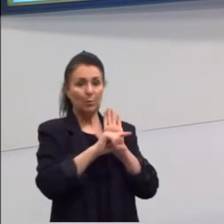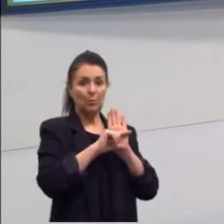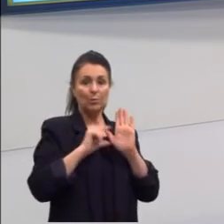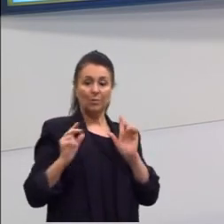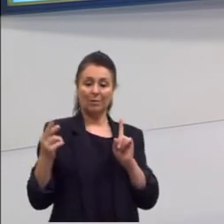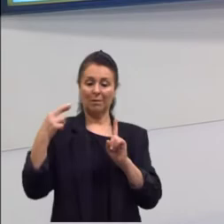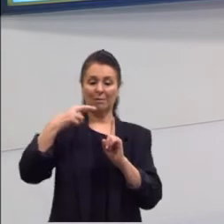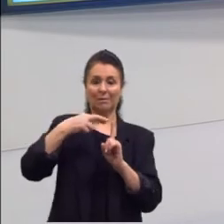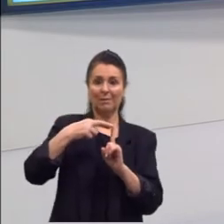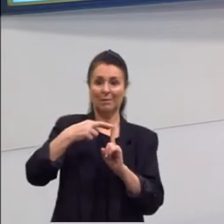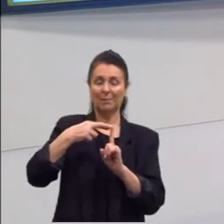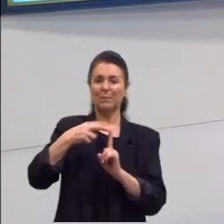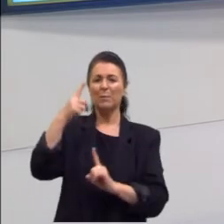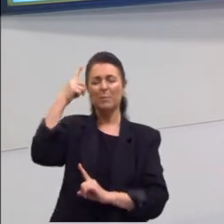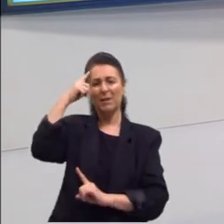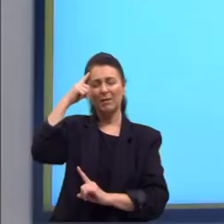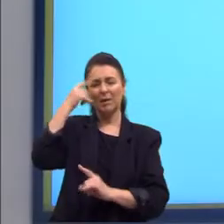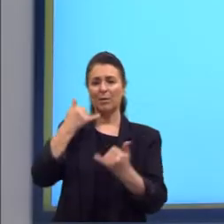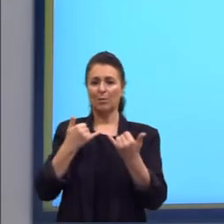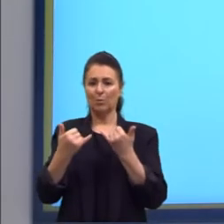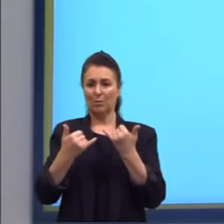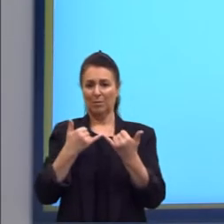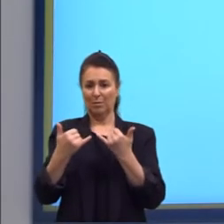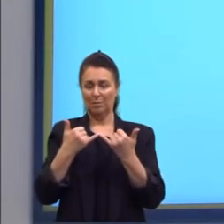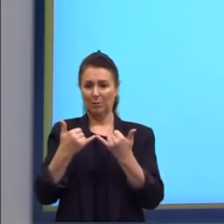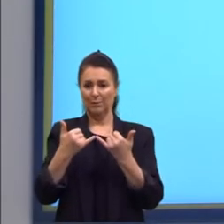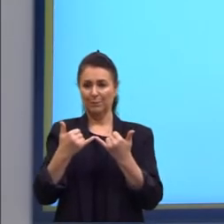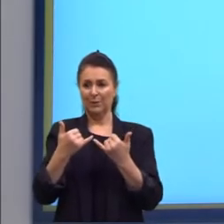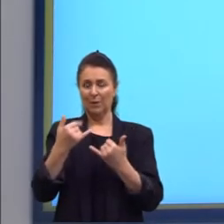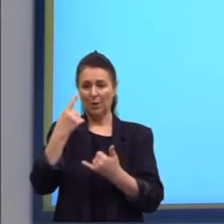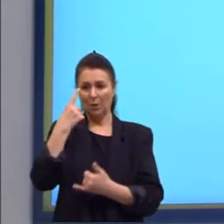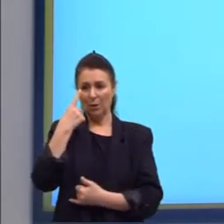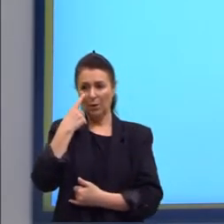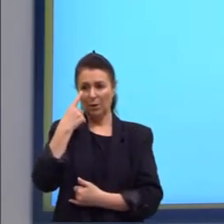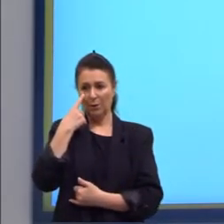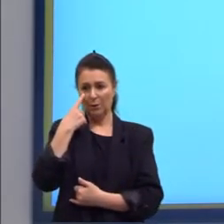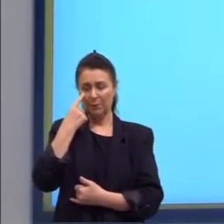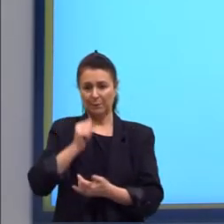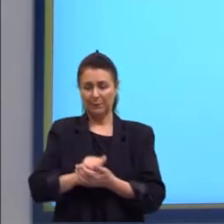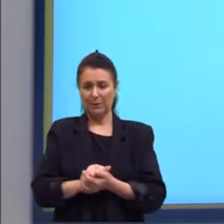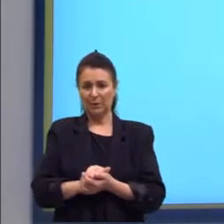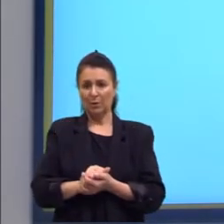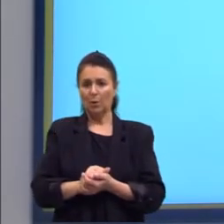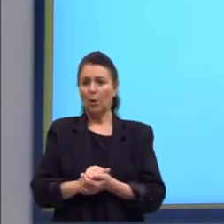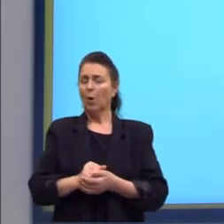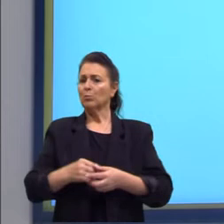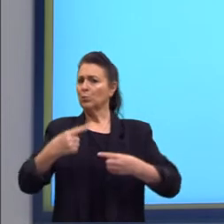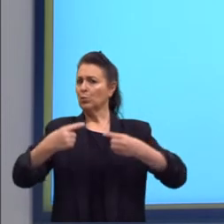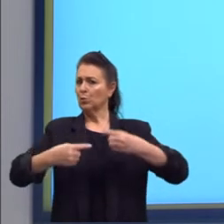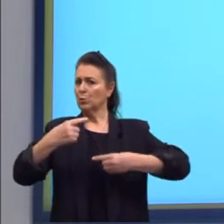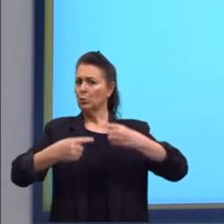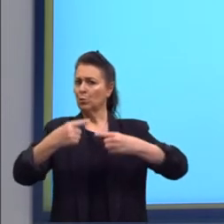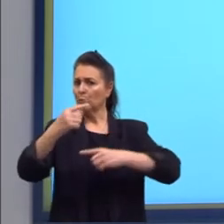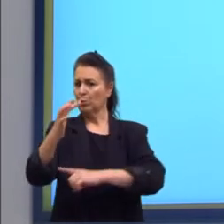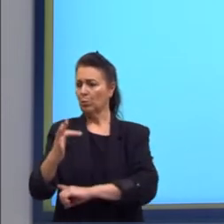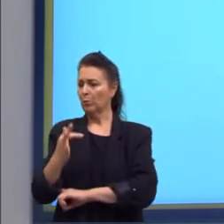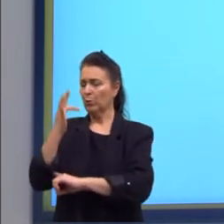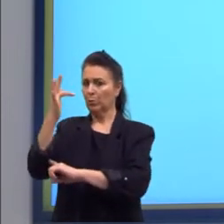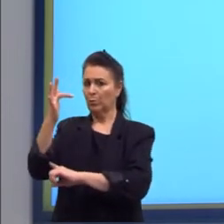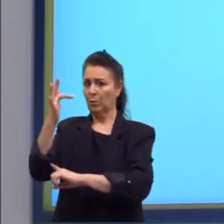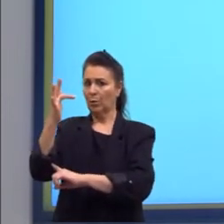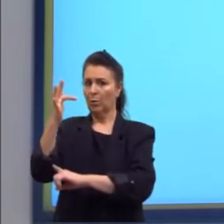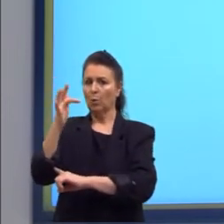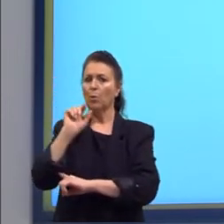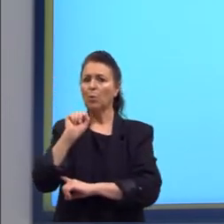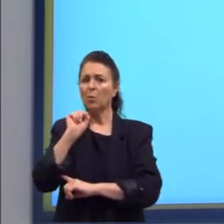Vamos pensar em um exemplo? Olha aqui. Não discuto com o destino. O que pintar,